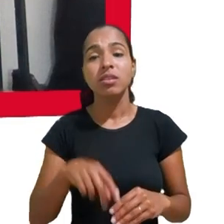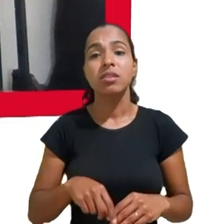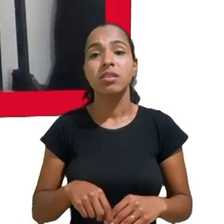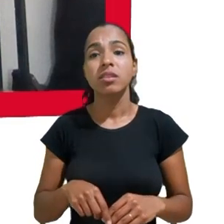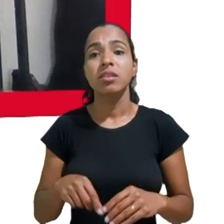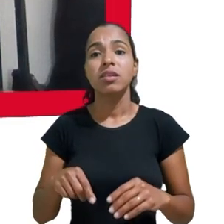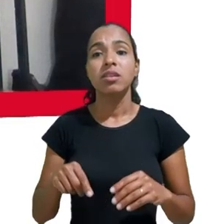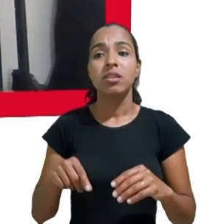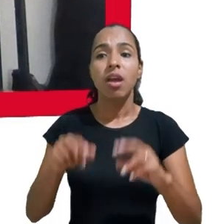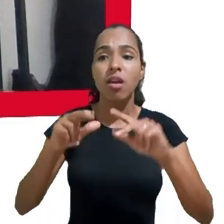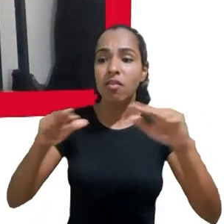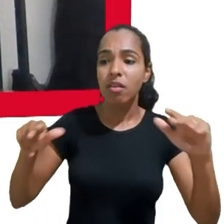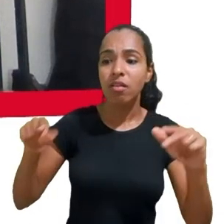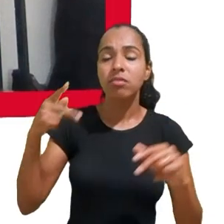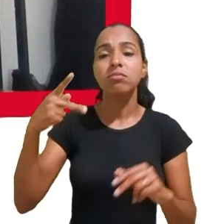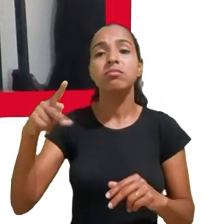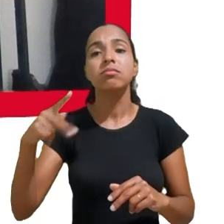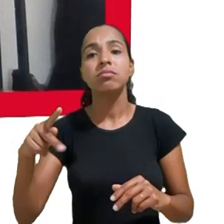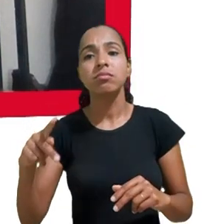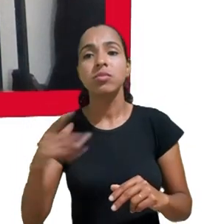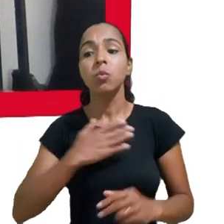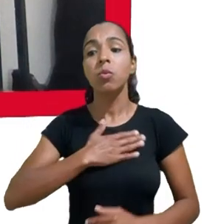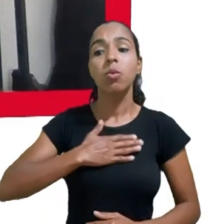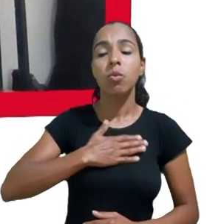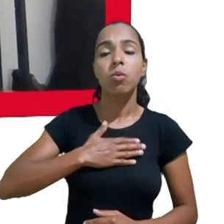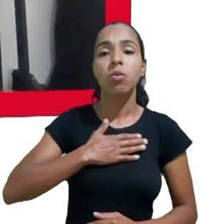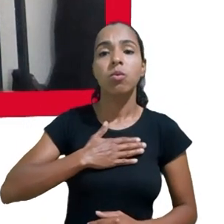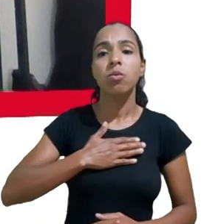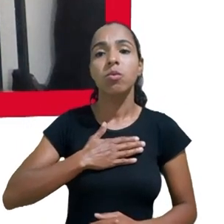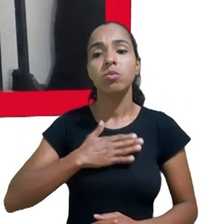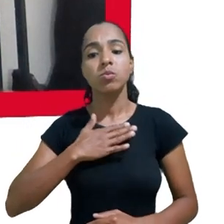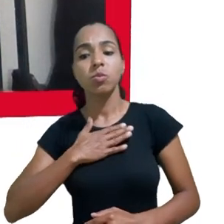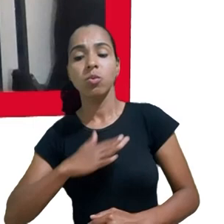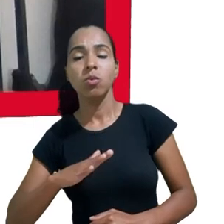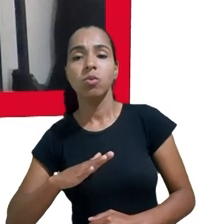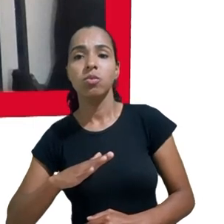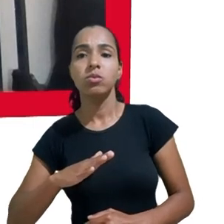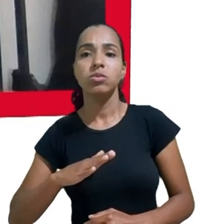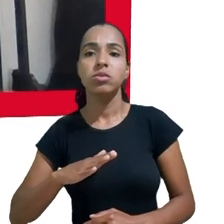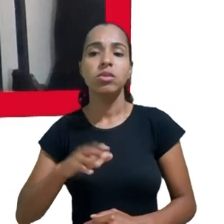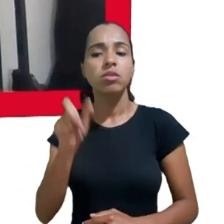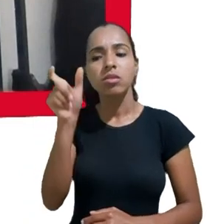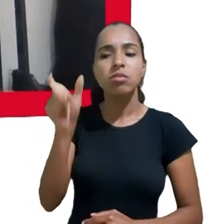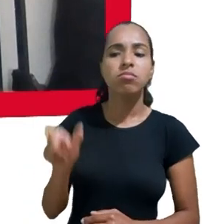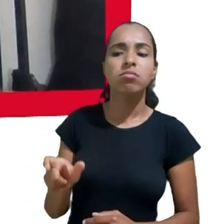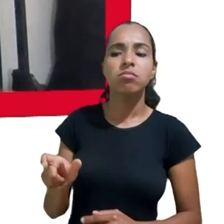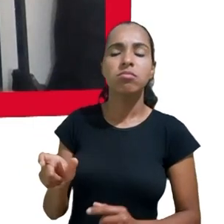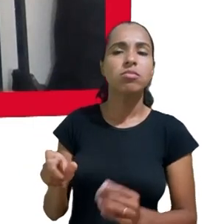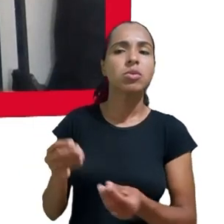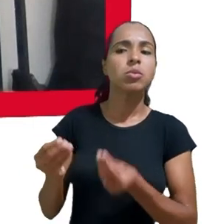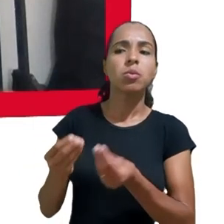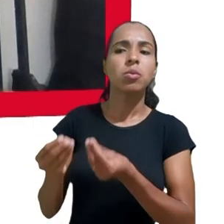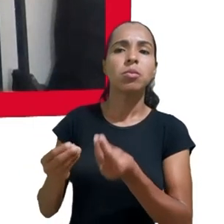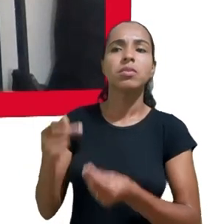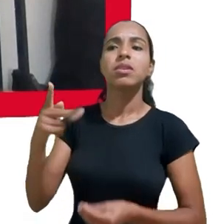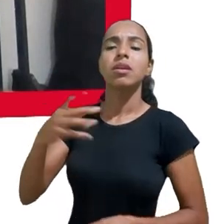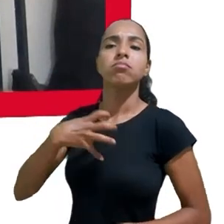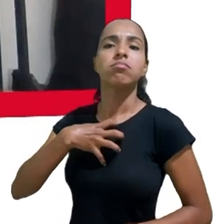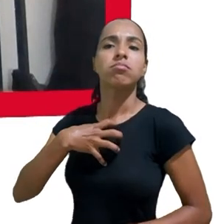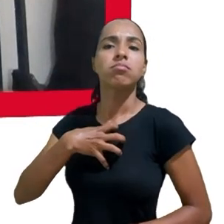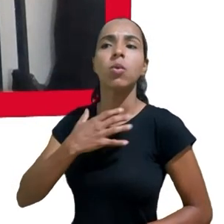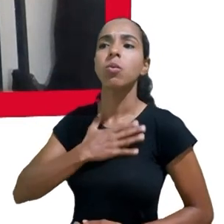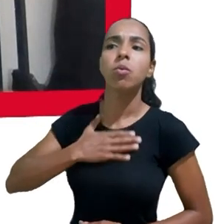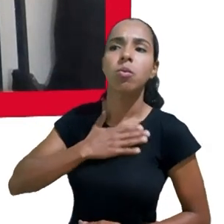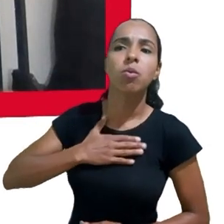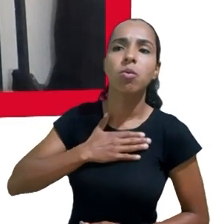preferências e inferir um aspecto da personalidade daquela pessoa, catalogando ela. E aí existe toda essa discussão sobre a